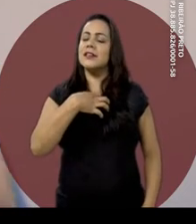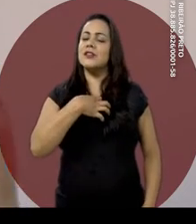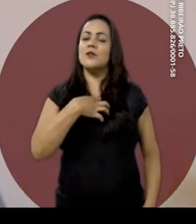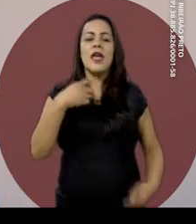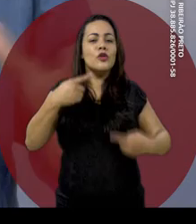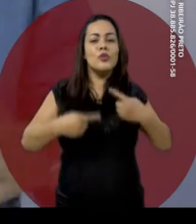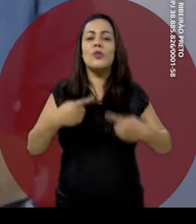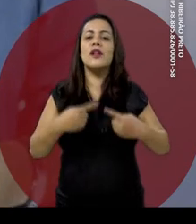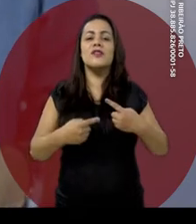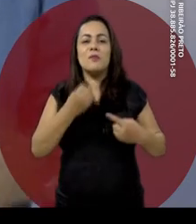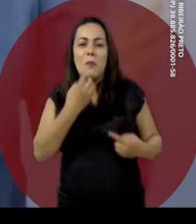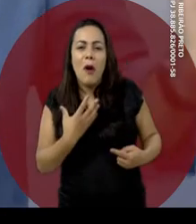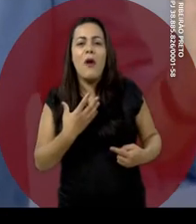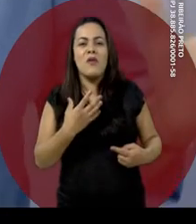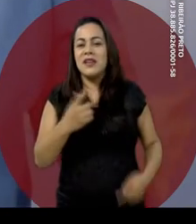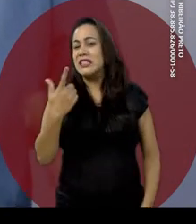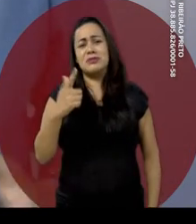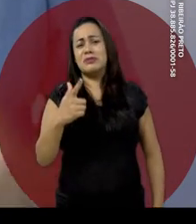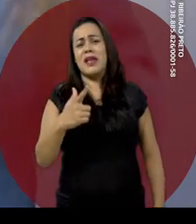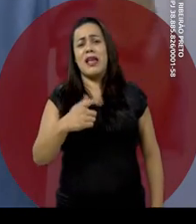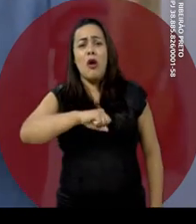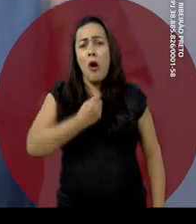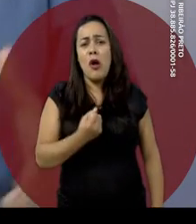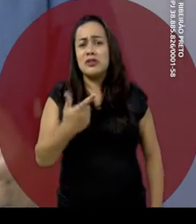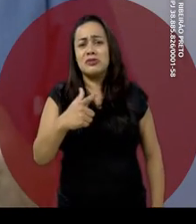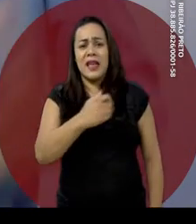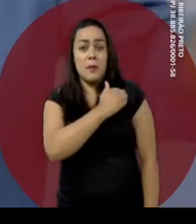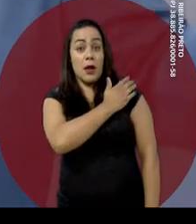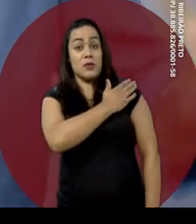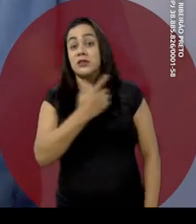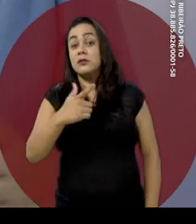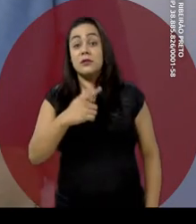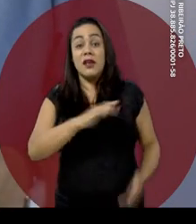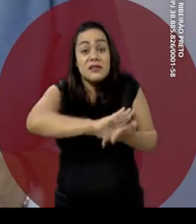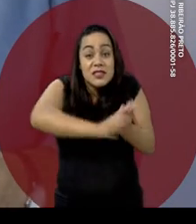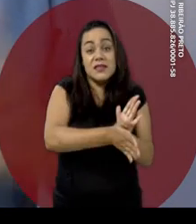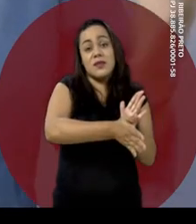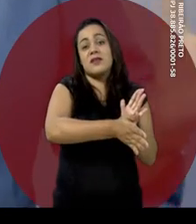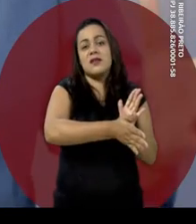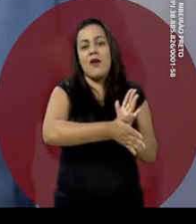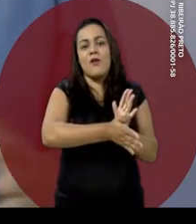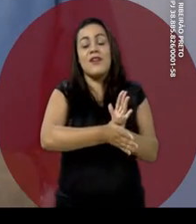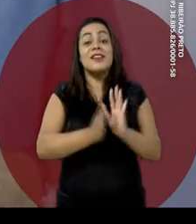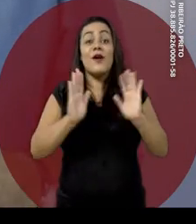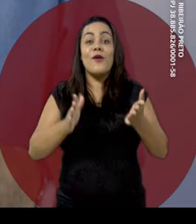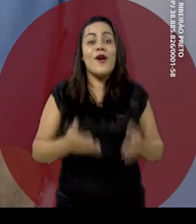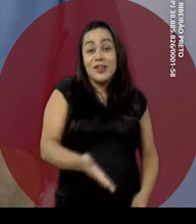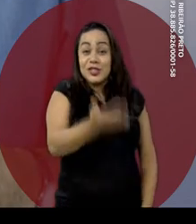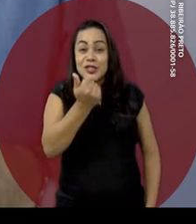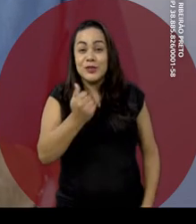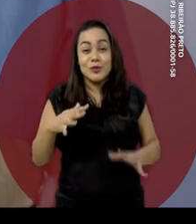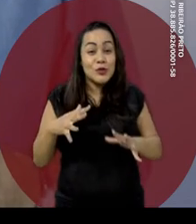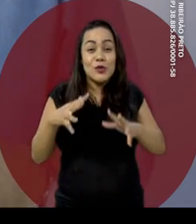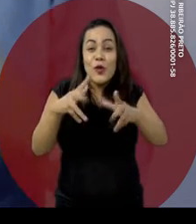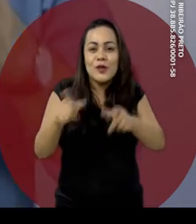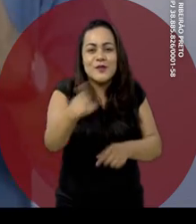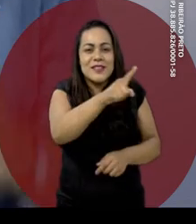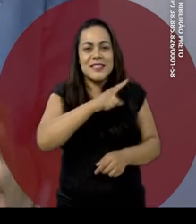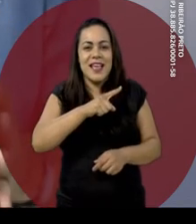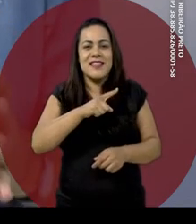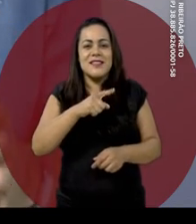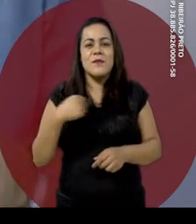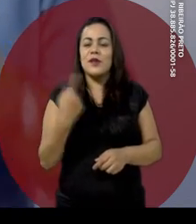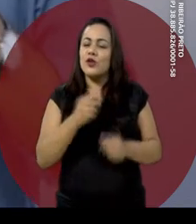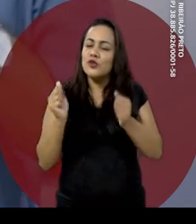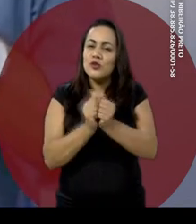dimensão afetiva da política. Sem ódio, sem preconceito, sem discriminação. Enfim, convoco todos e todas,